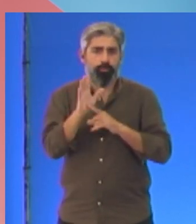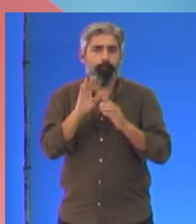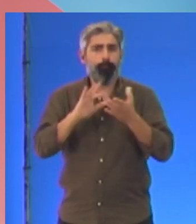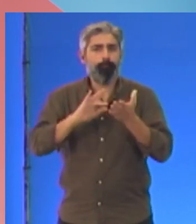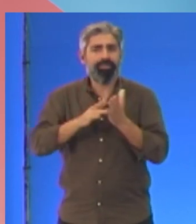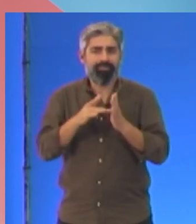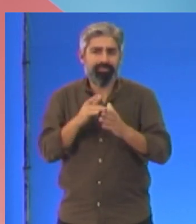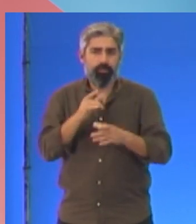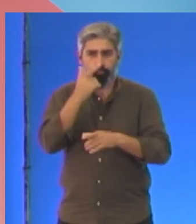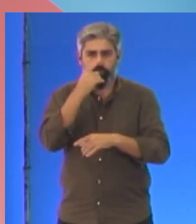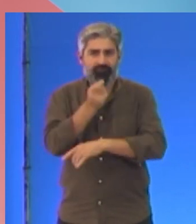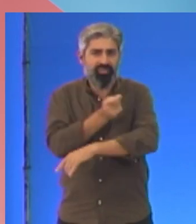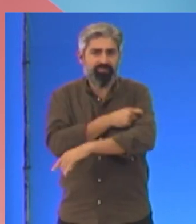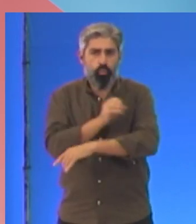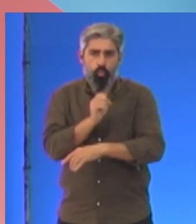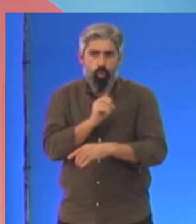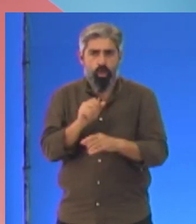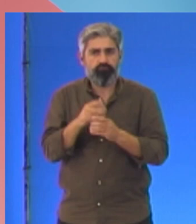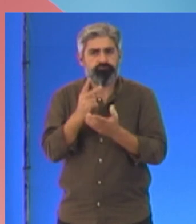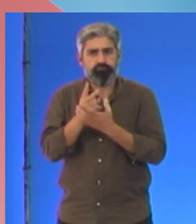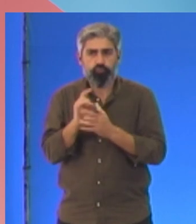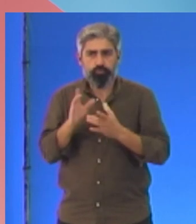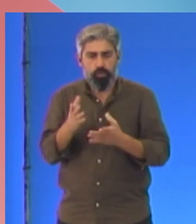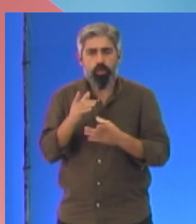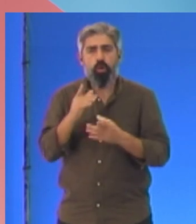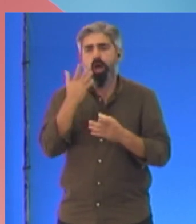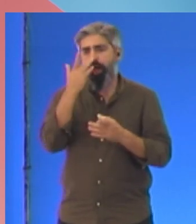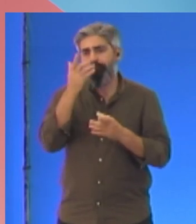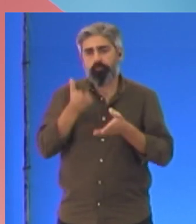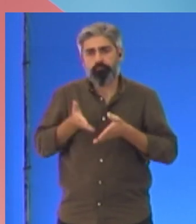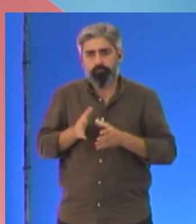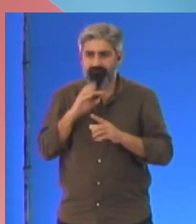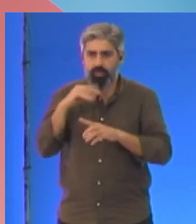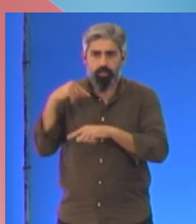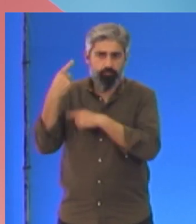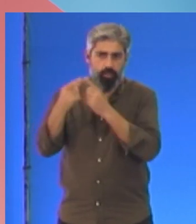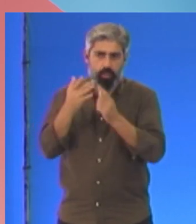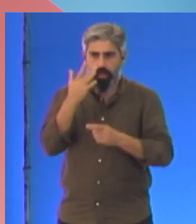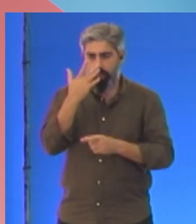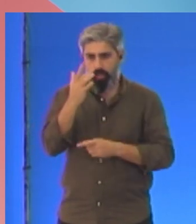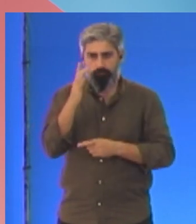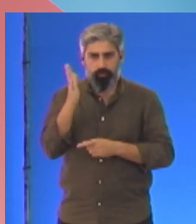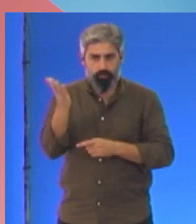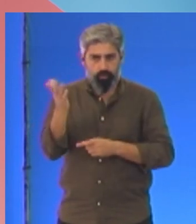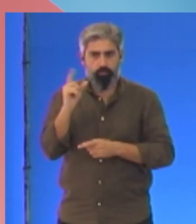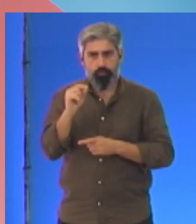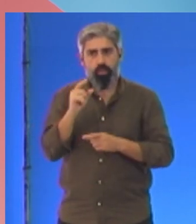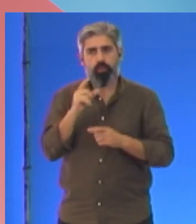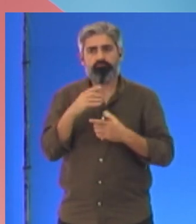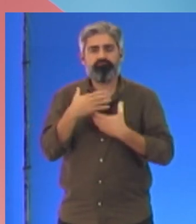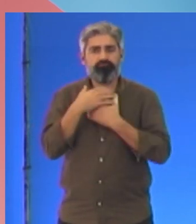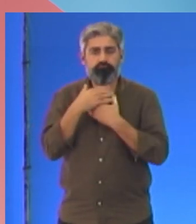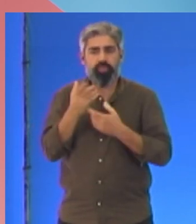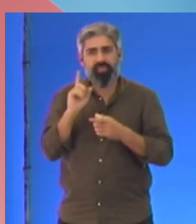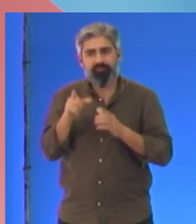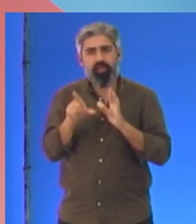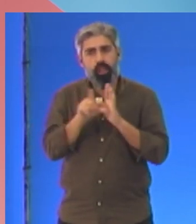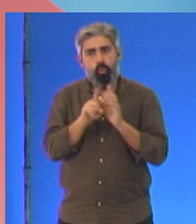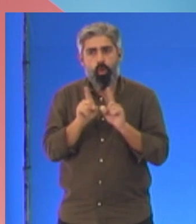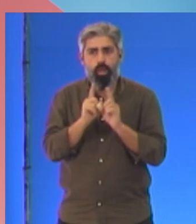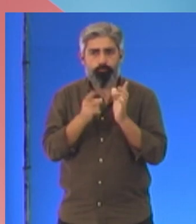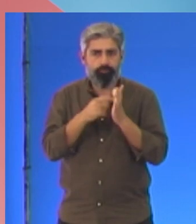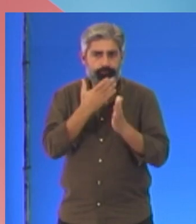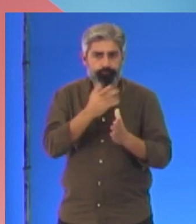Brasil. Que manda morrer afro-americanos asfixiados por quem devia respeitar a lei, como nos Estados Unidos. Que manda